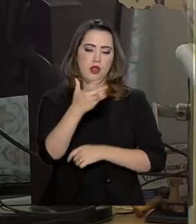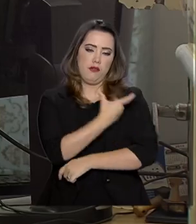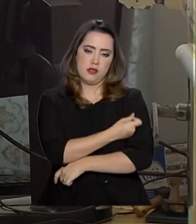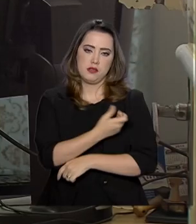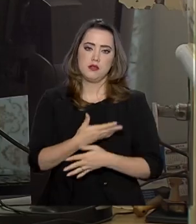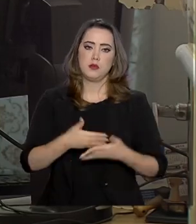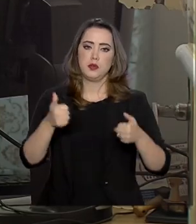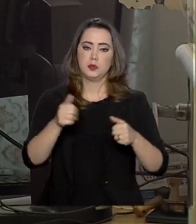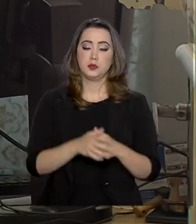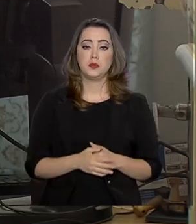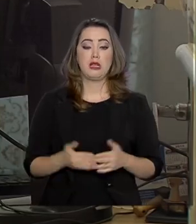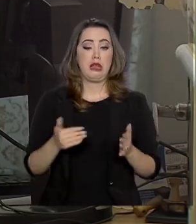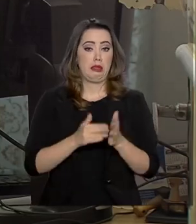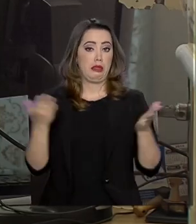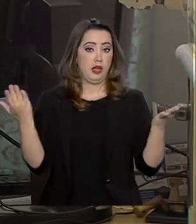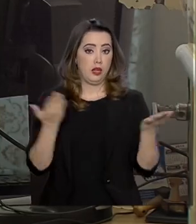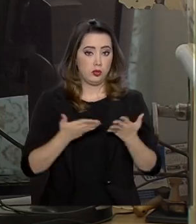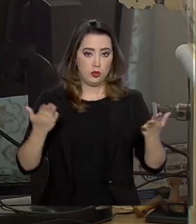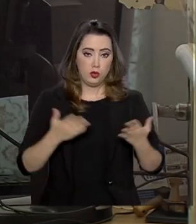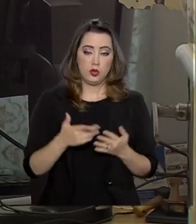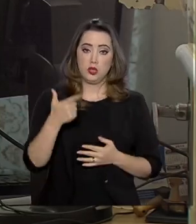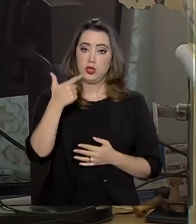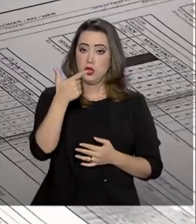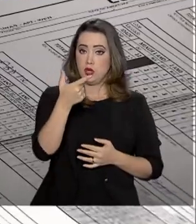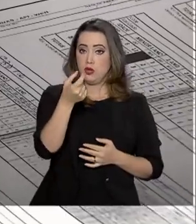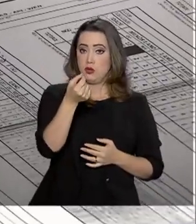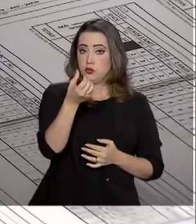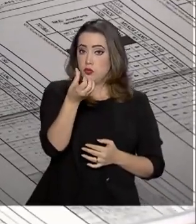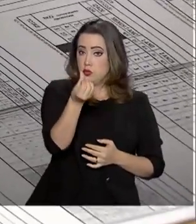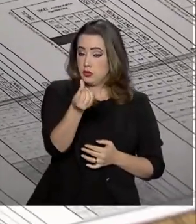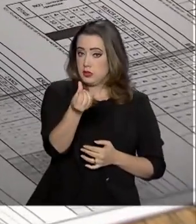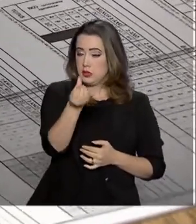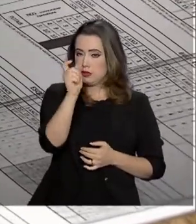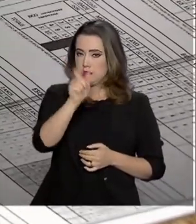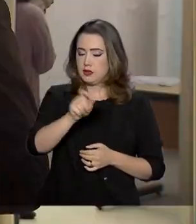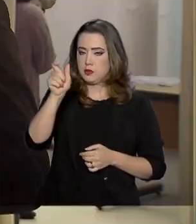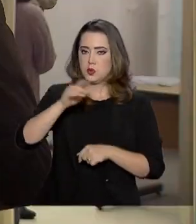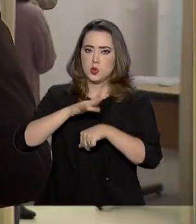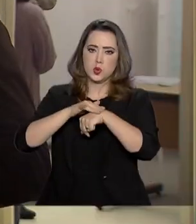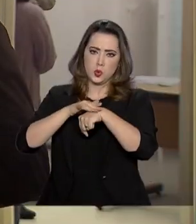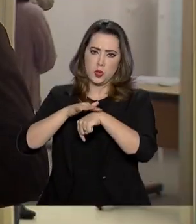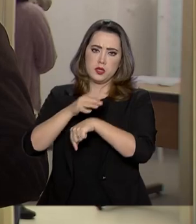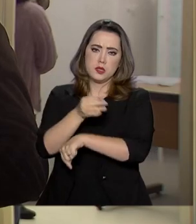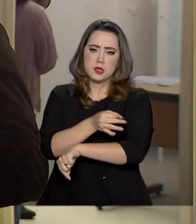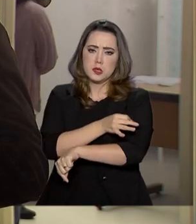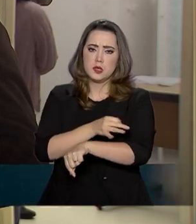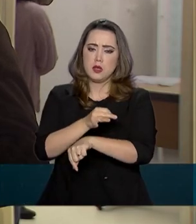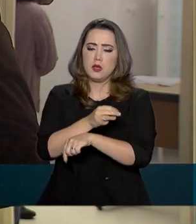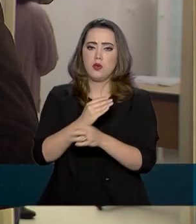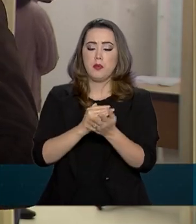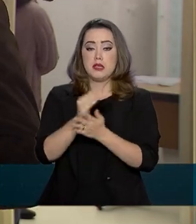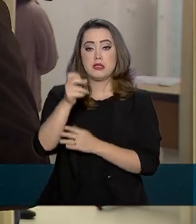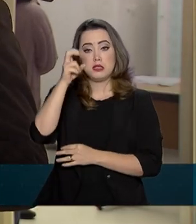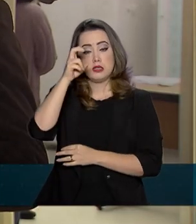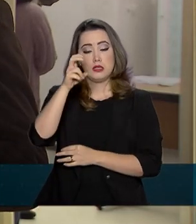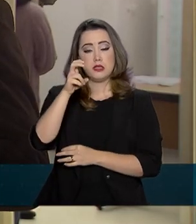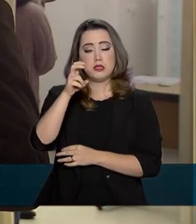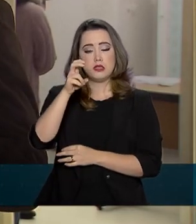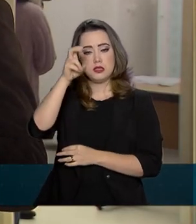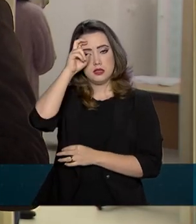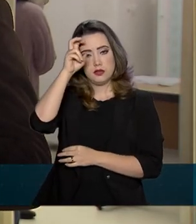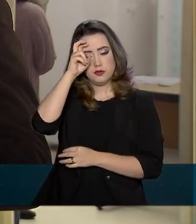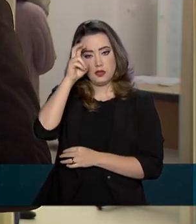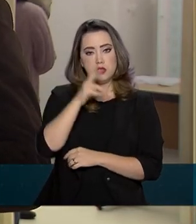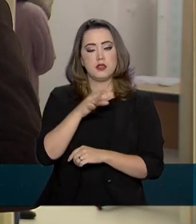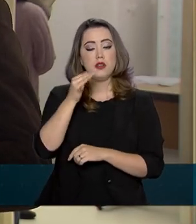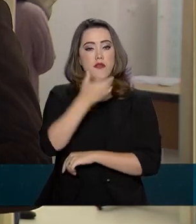Estadual de Saúde registrou 206 casos da doença no estado de São Paulo. A partir de quinta-feira, a campanha de vacinação